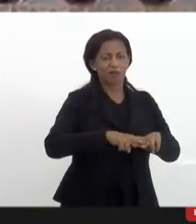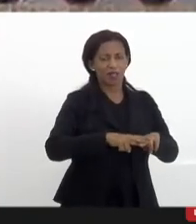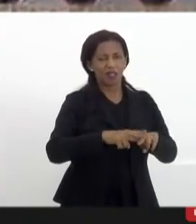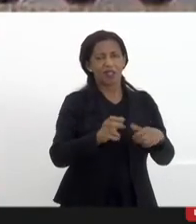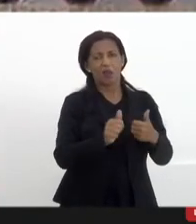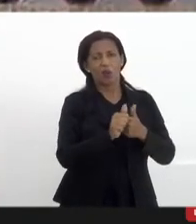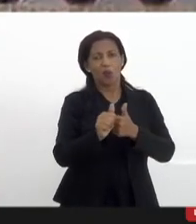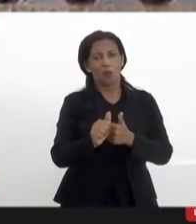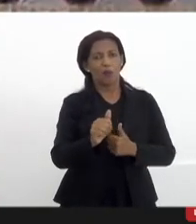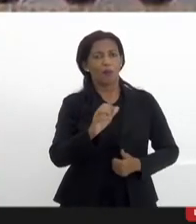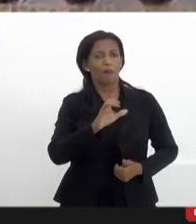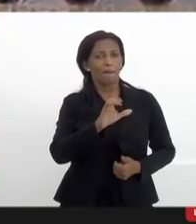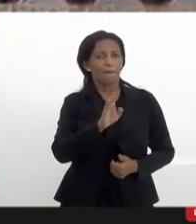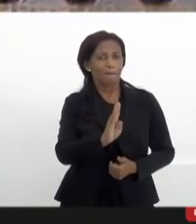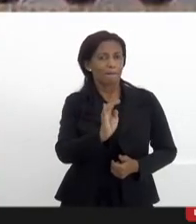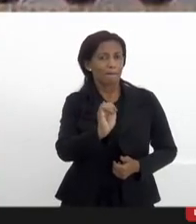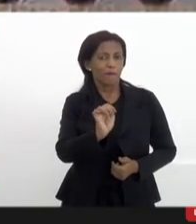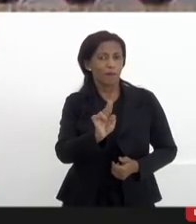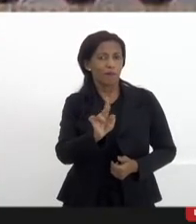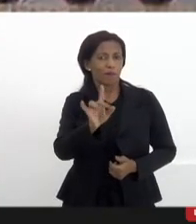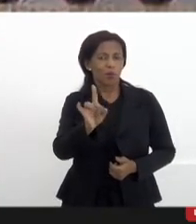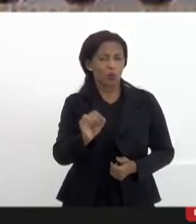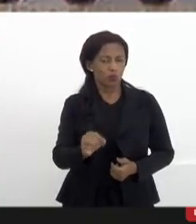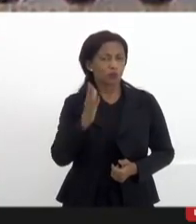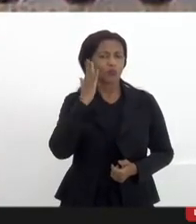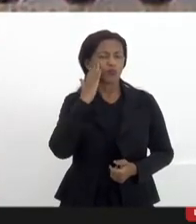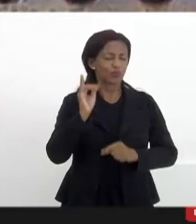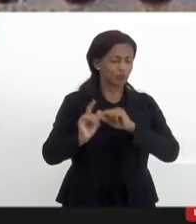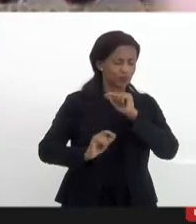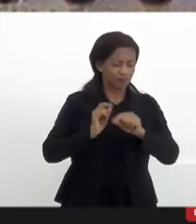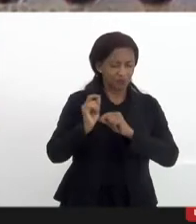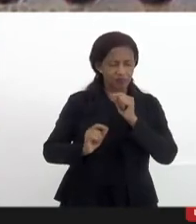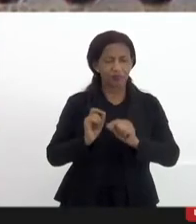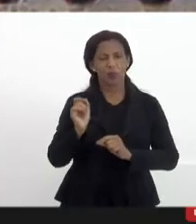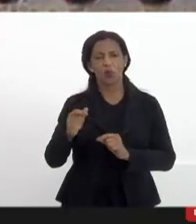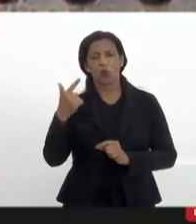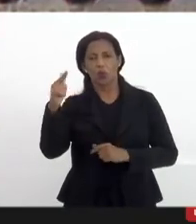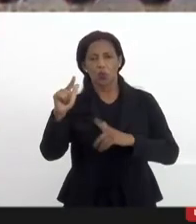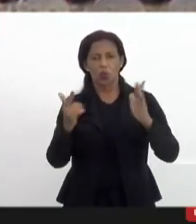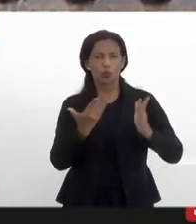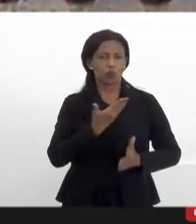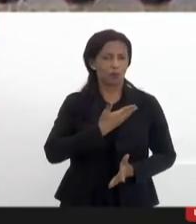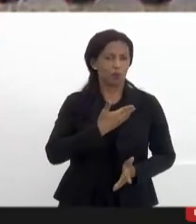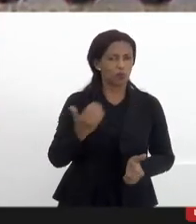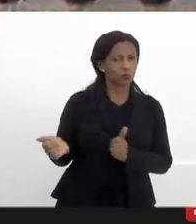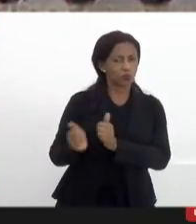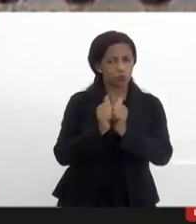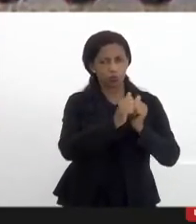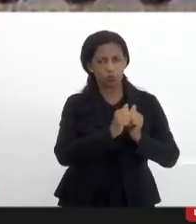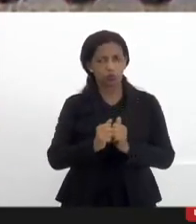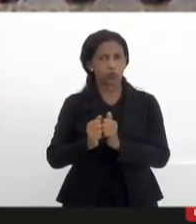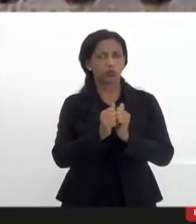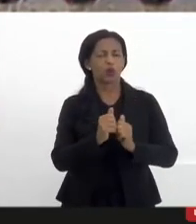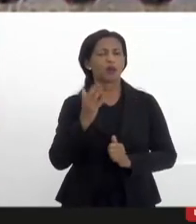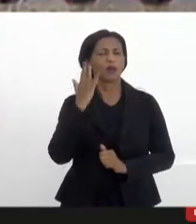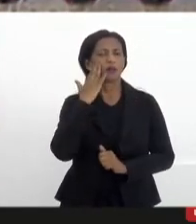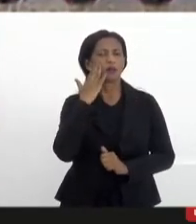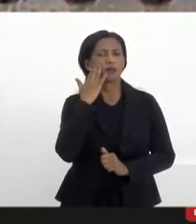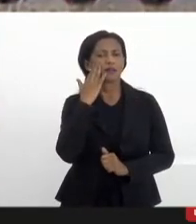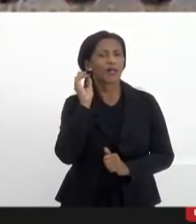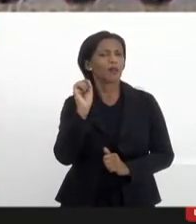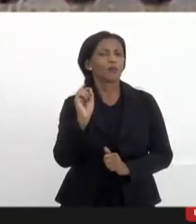pode dizer bem porque sabe exatamente outros companheiros e companheiras aqui o que é o